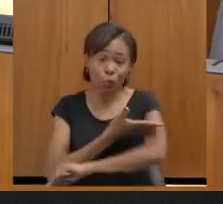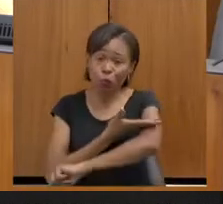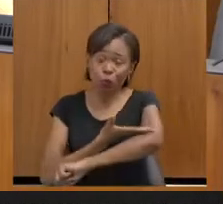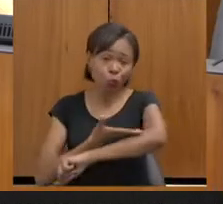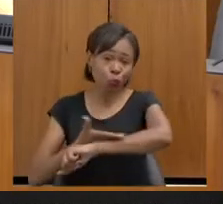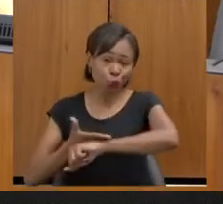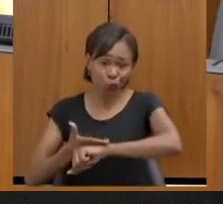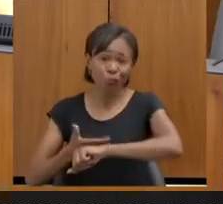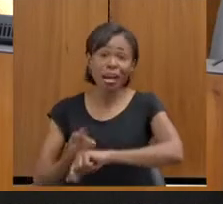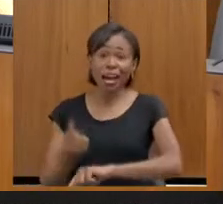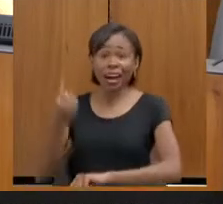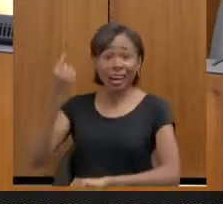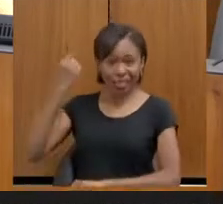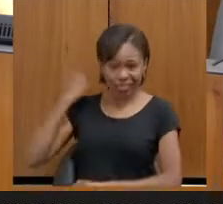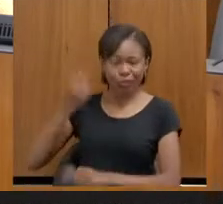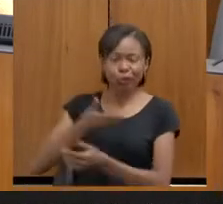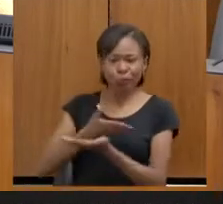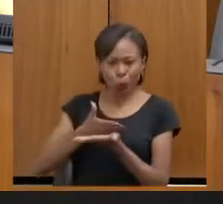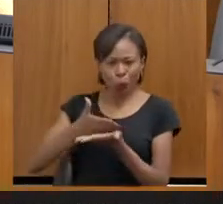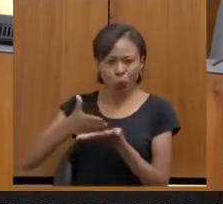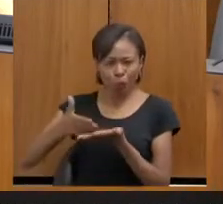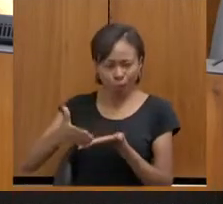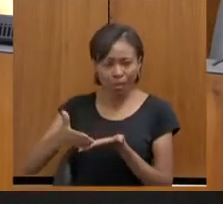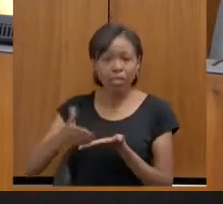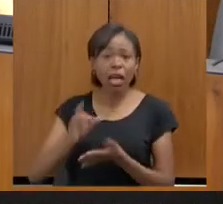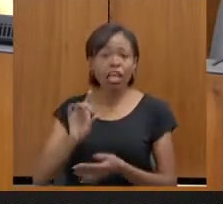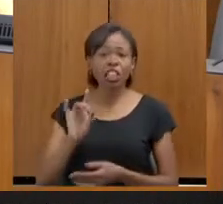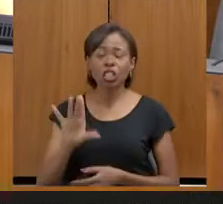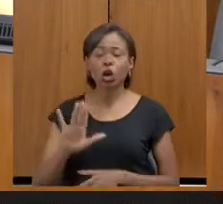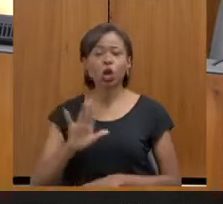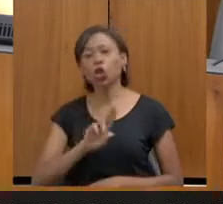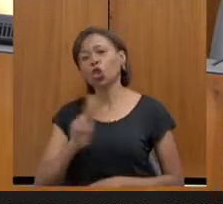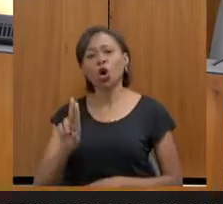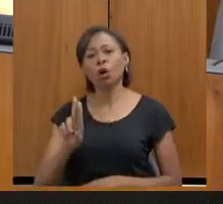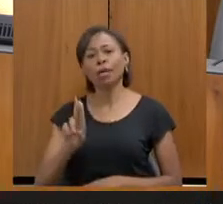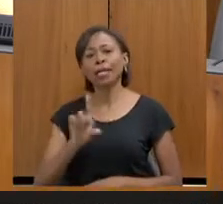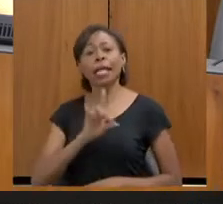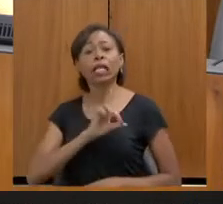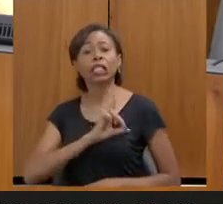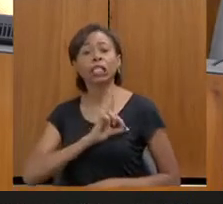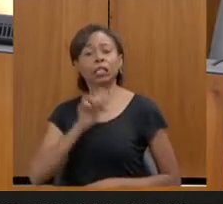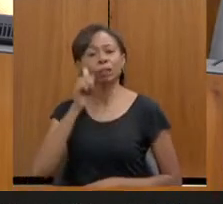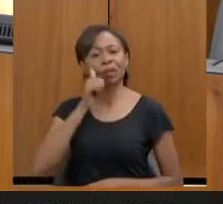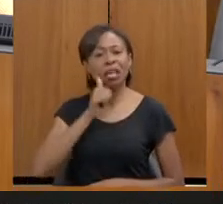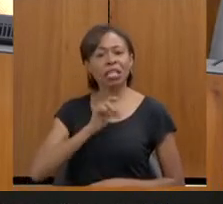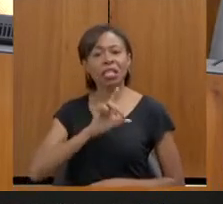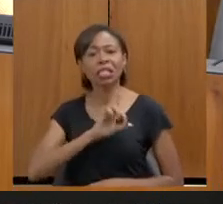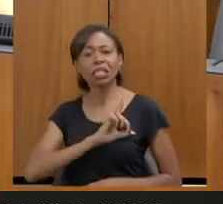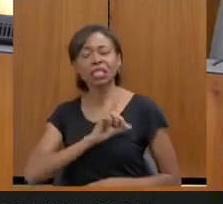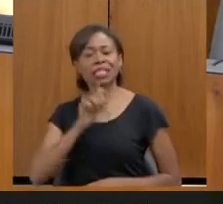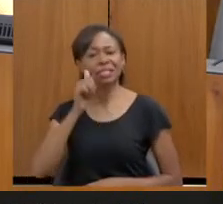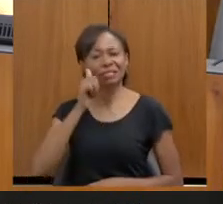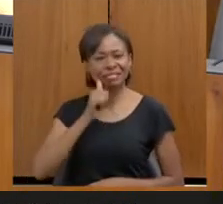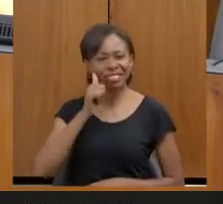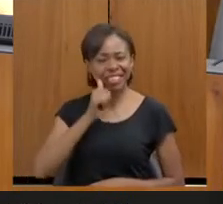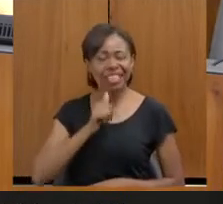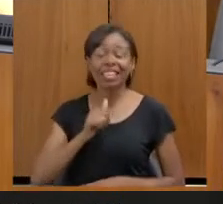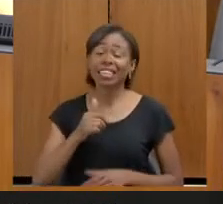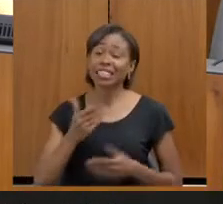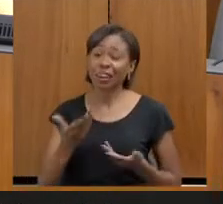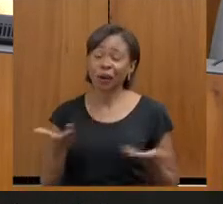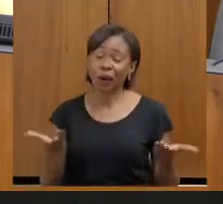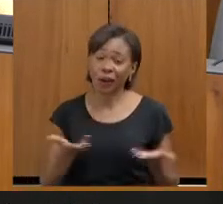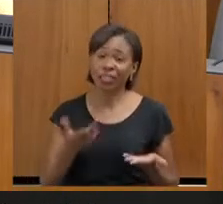quando eu comecei a mexer com isso, era chamada só delegacia da mulher. Com o tempo, a gente foi colocando um nome correto, um nome técnico, que é